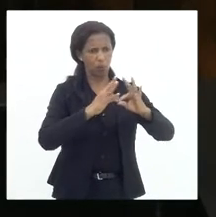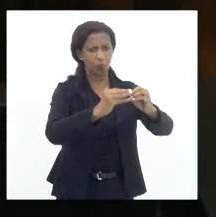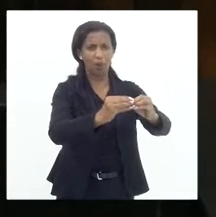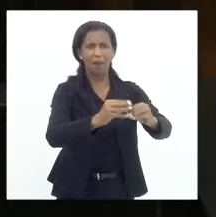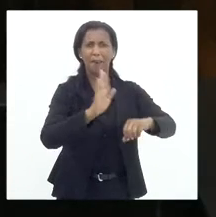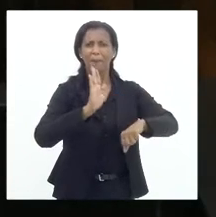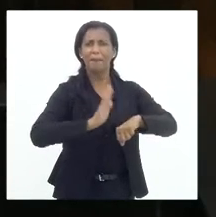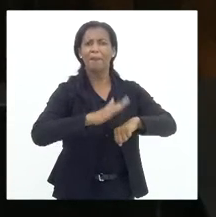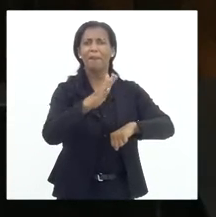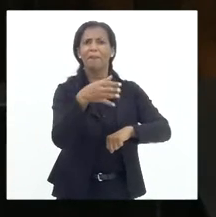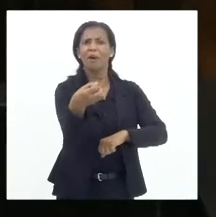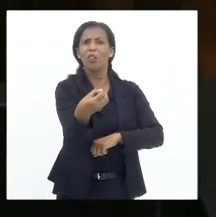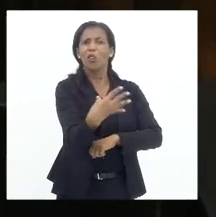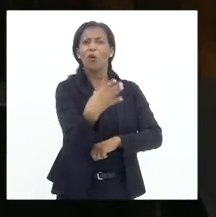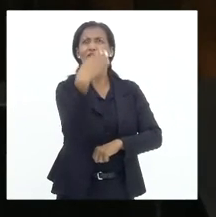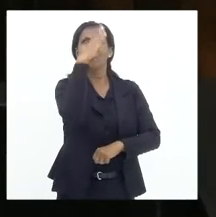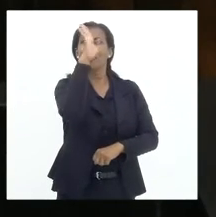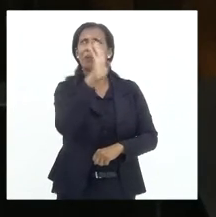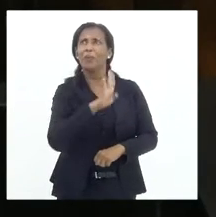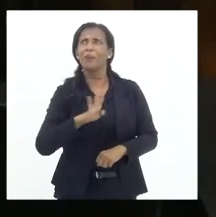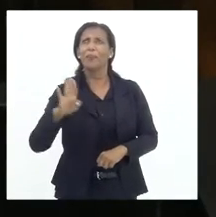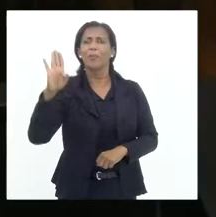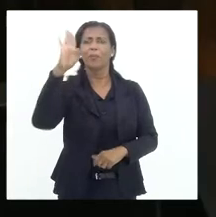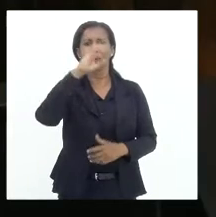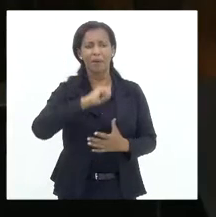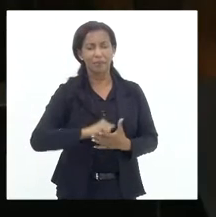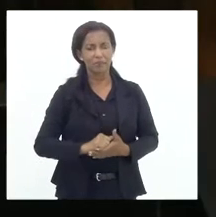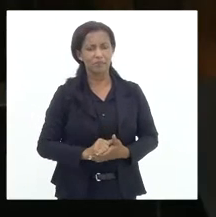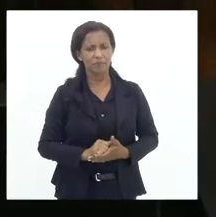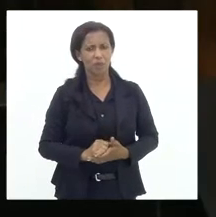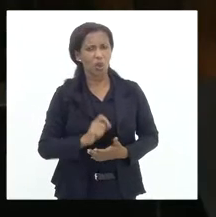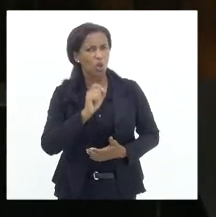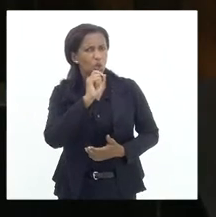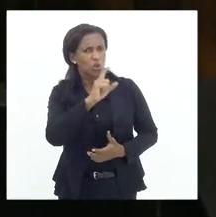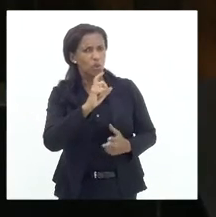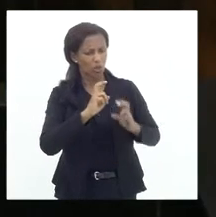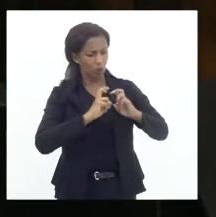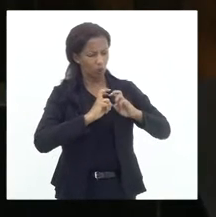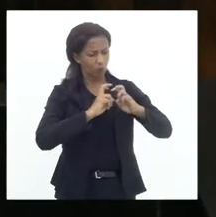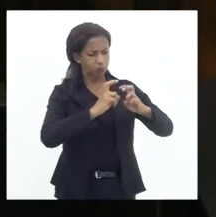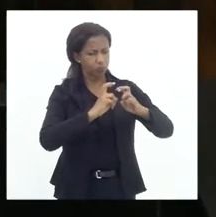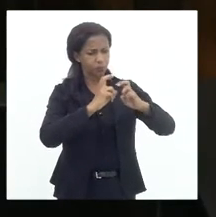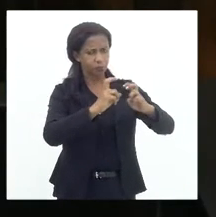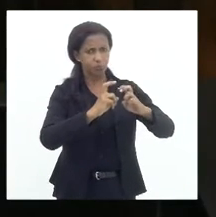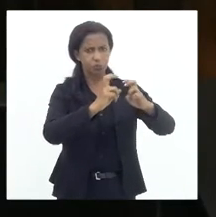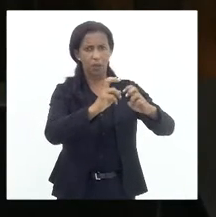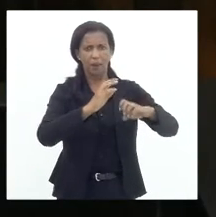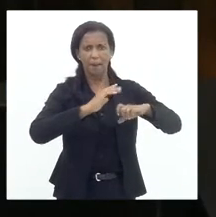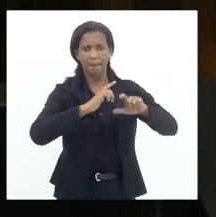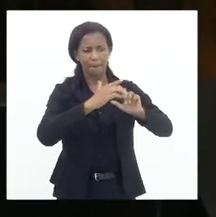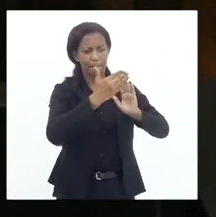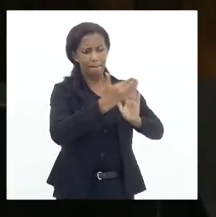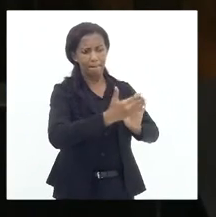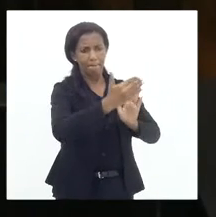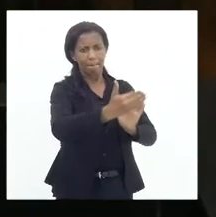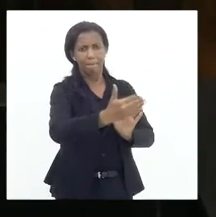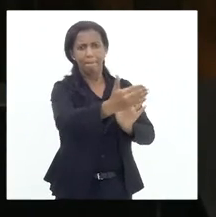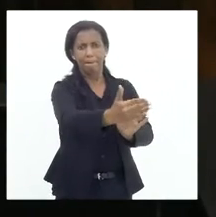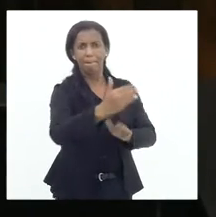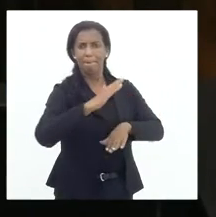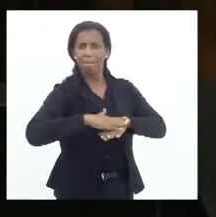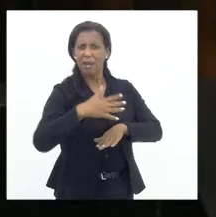mais nova do Brasil, só que as composições mais novas, quando estão lá